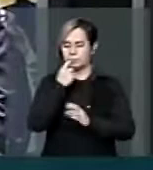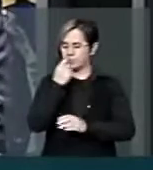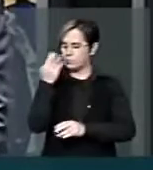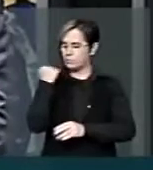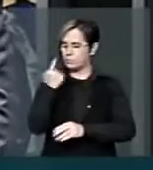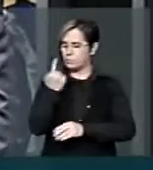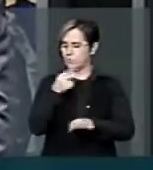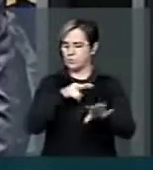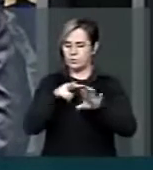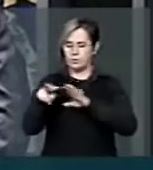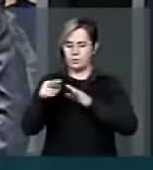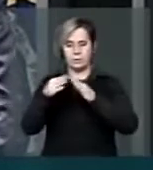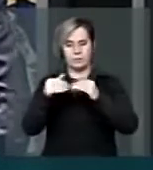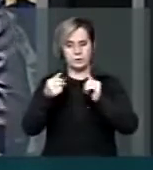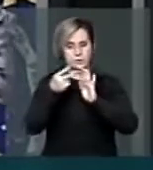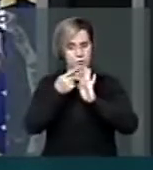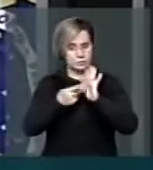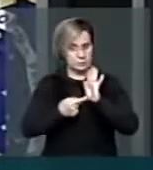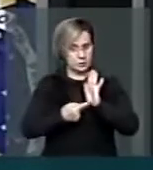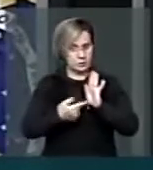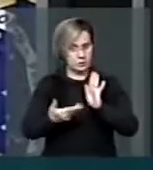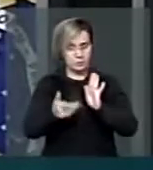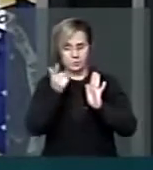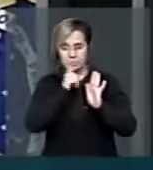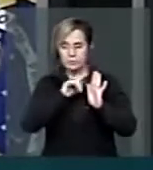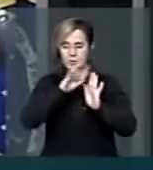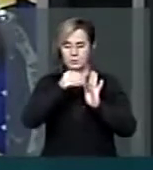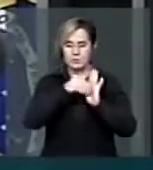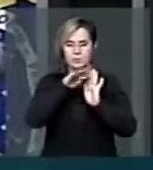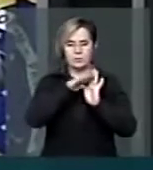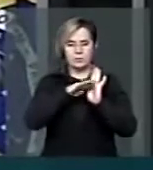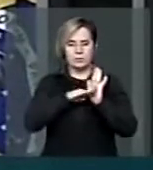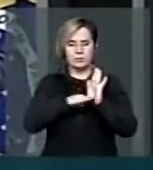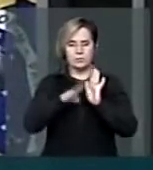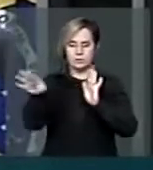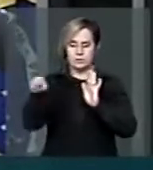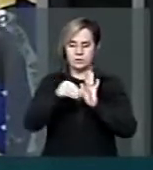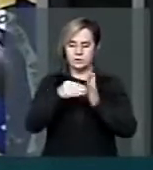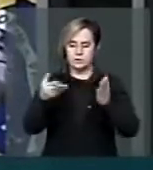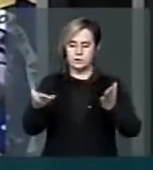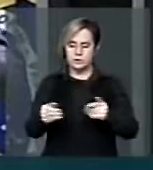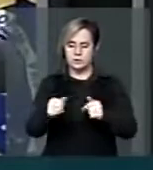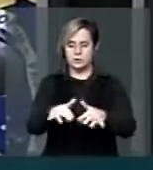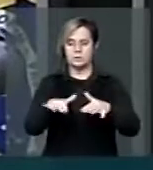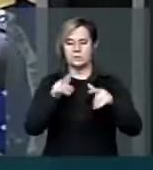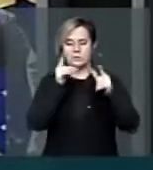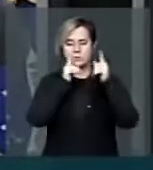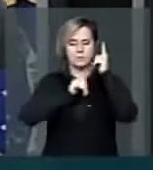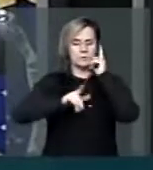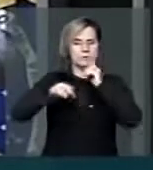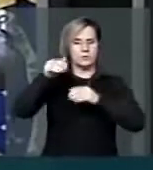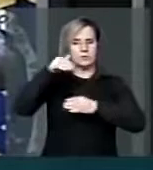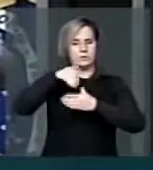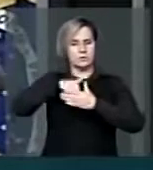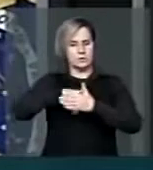pedindo que este projeto fosse pautado e viesse aqui para que a gente pudesse